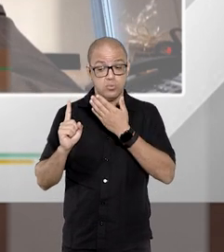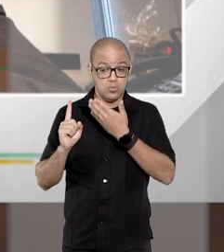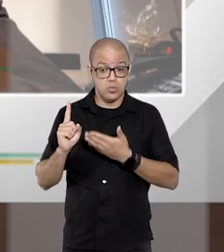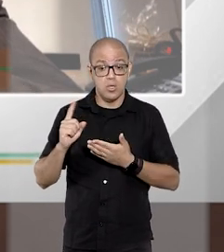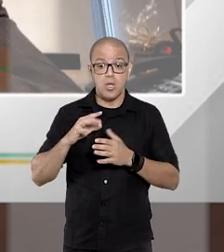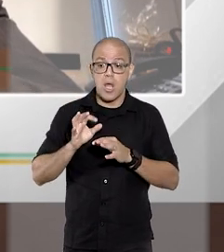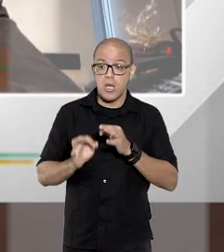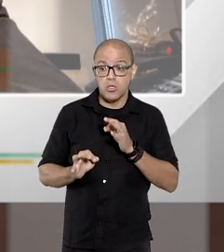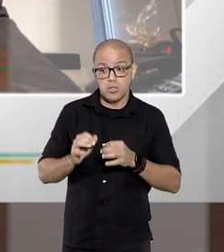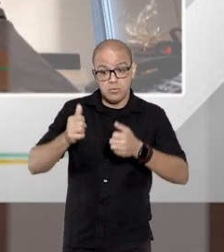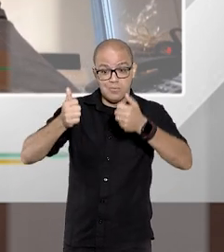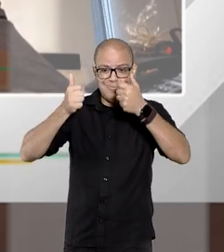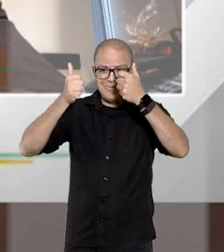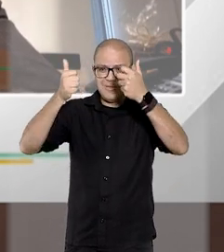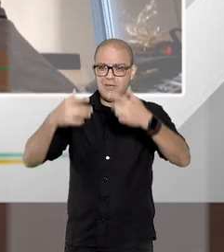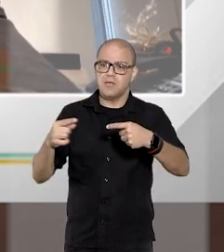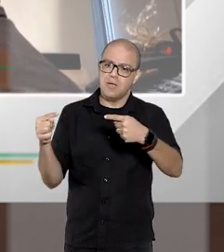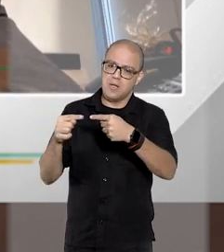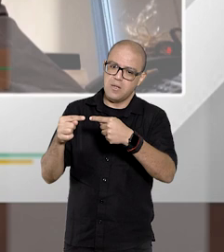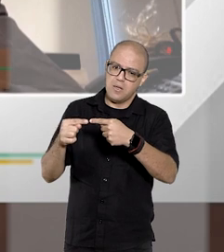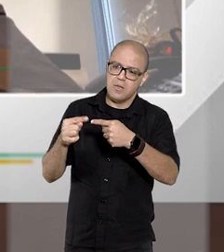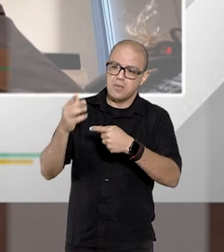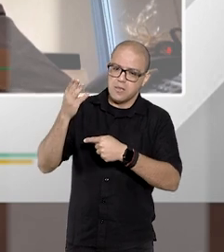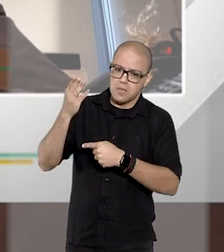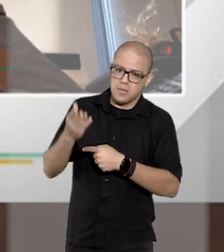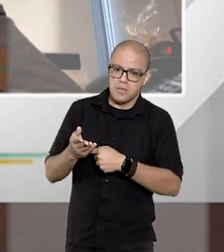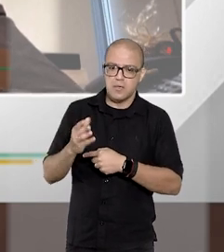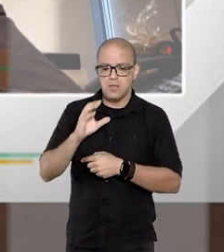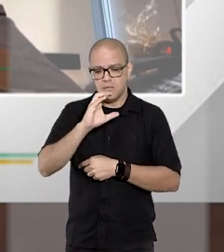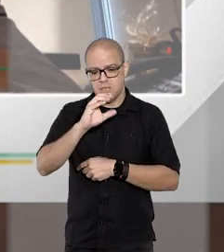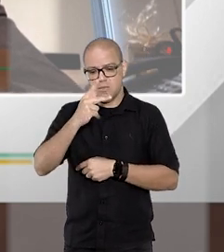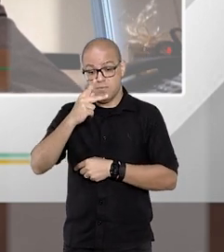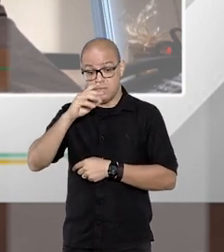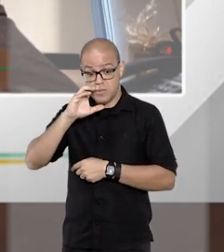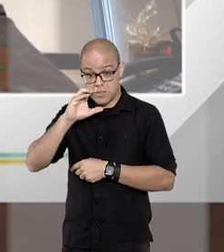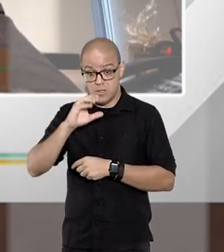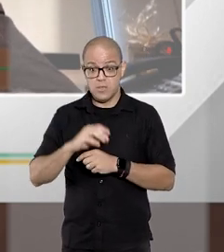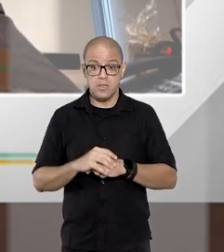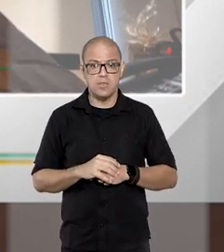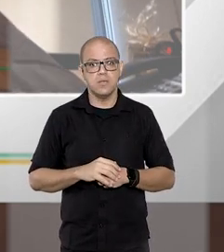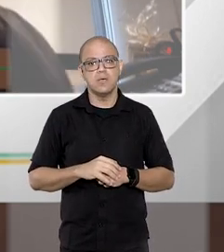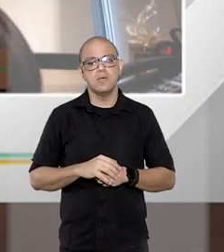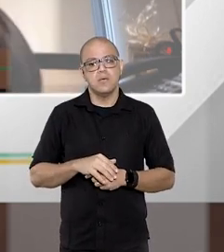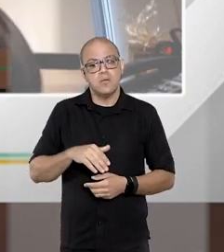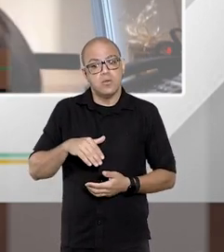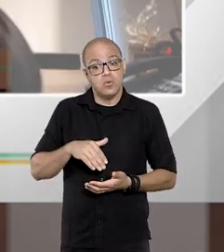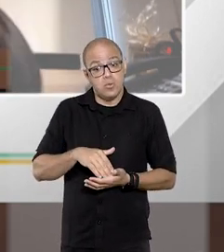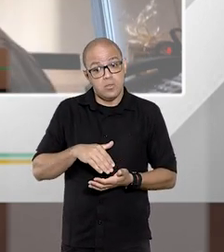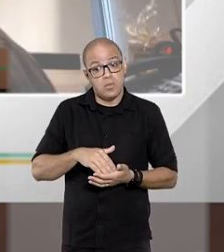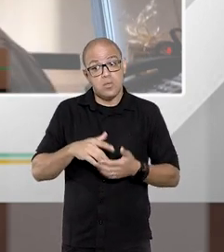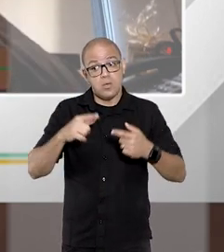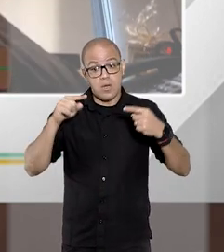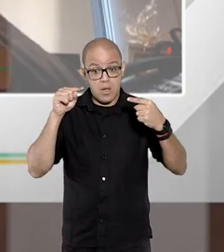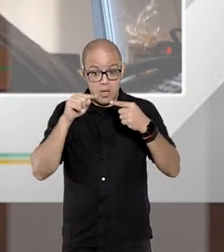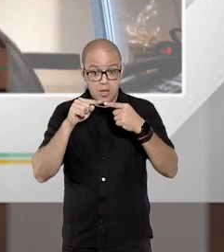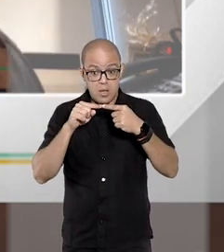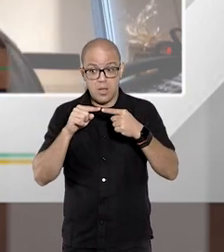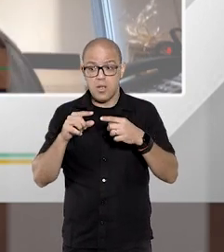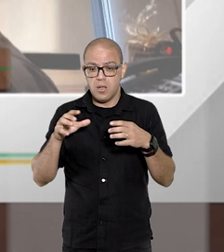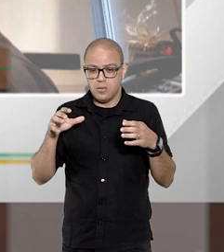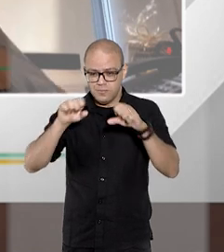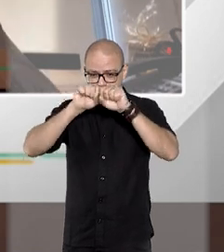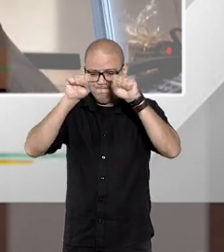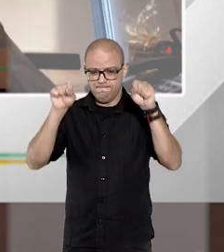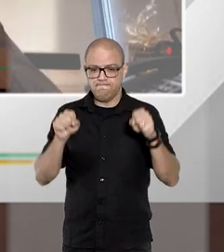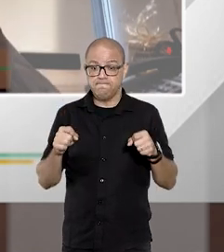fundamentos a justificar a aplicação subsidiária do CPC em última rácio na aplicação do